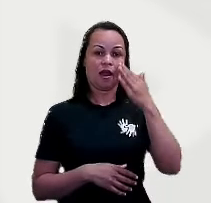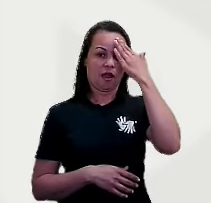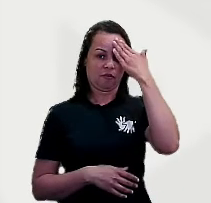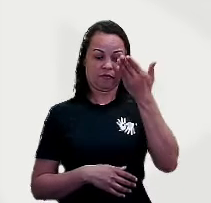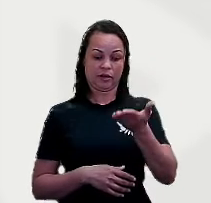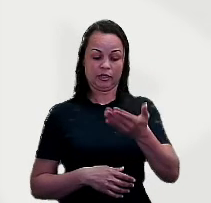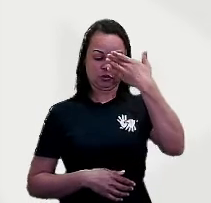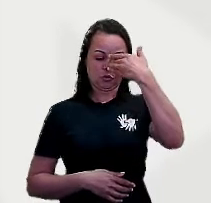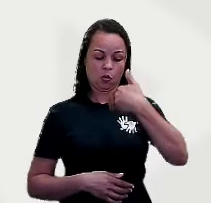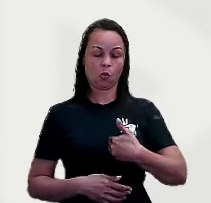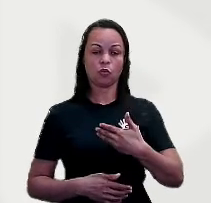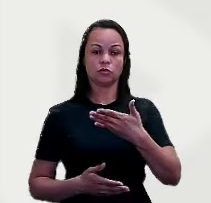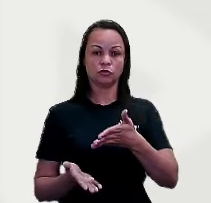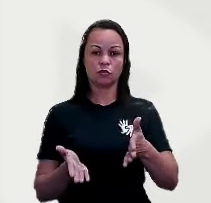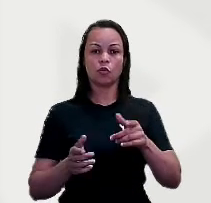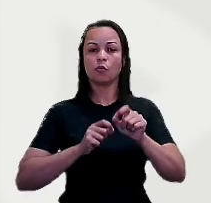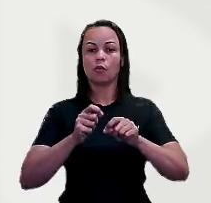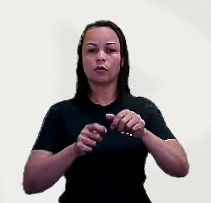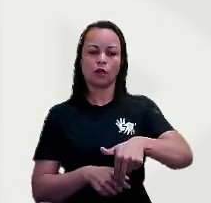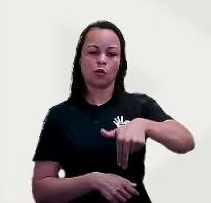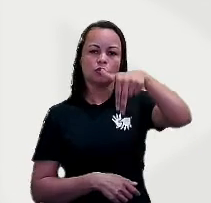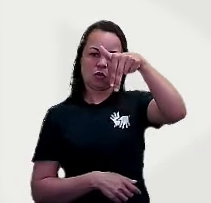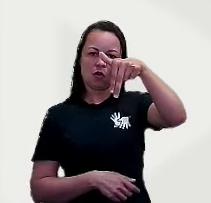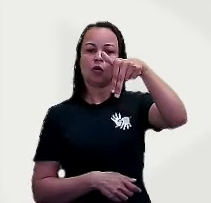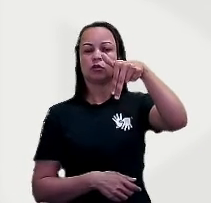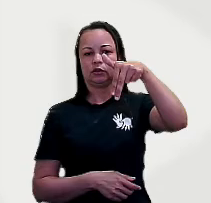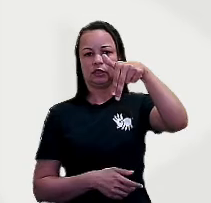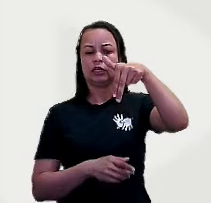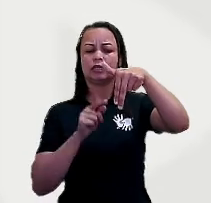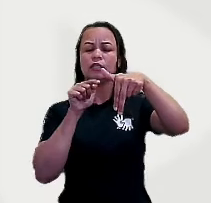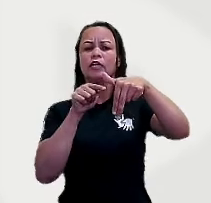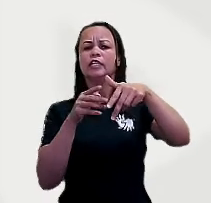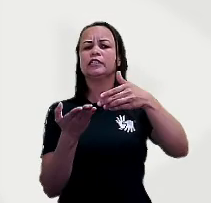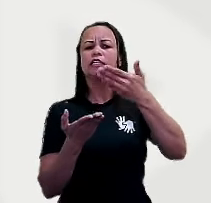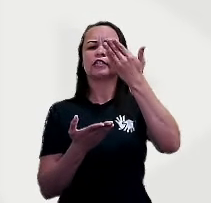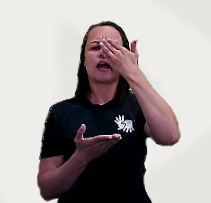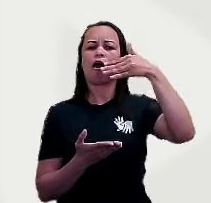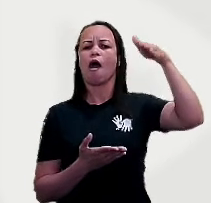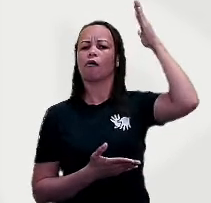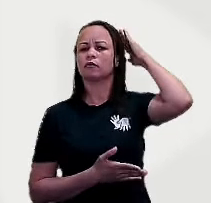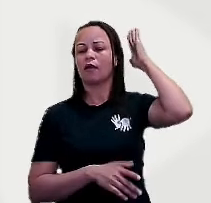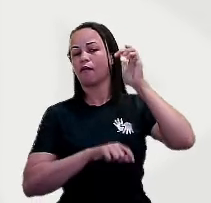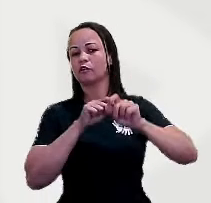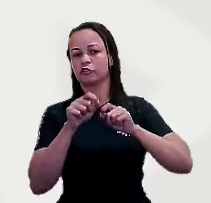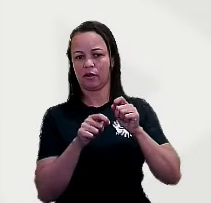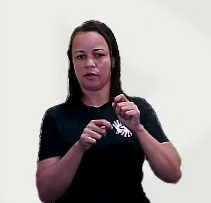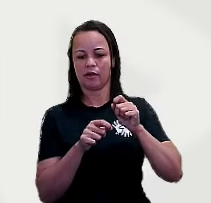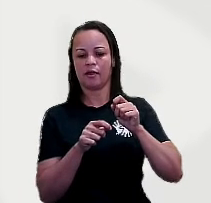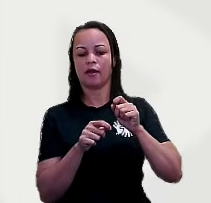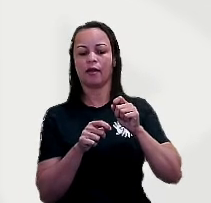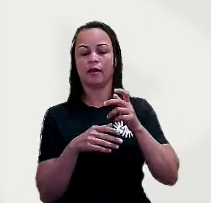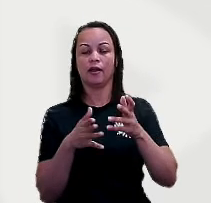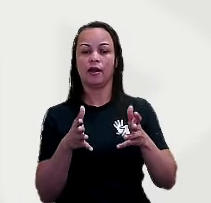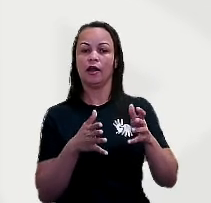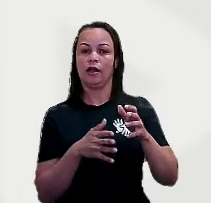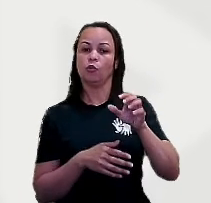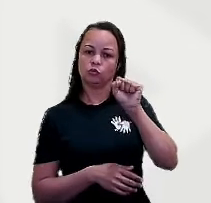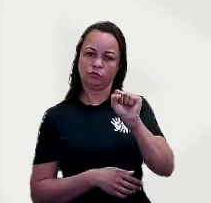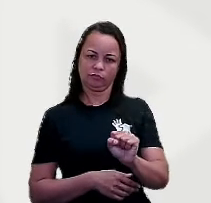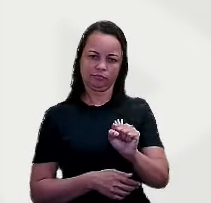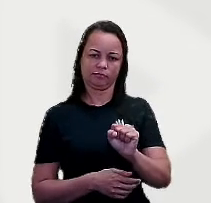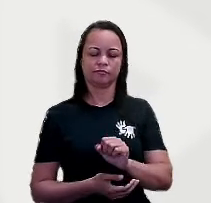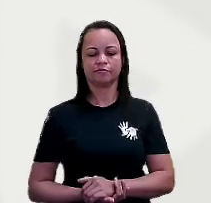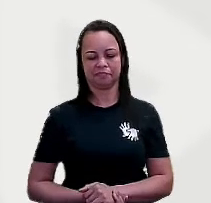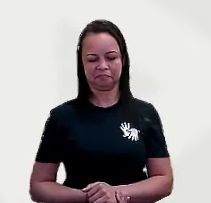nosso corpo estará o norte e se o norte está à nossa frente, atrás estará o sul,